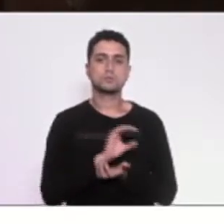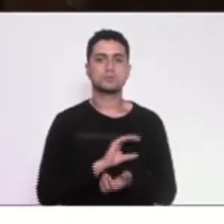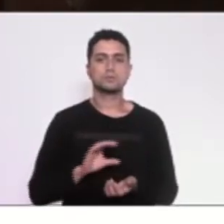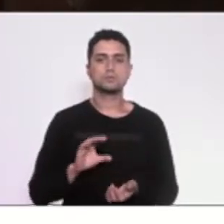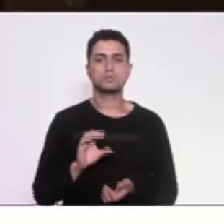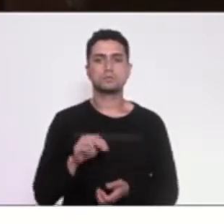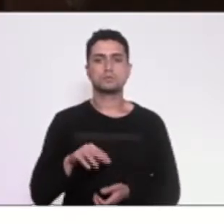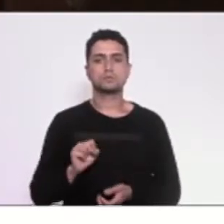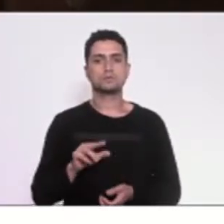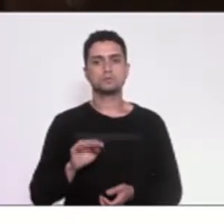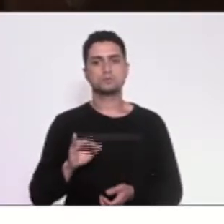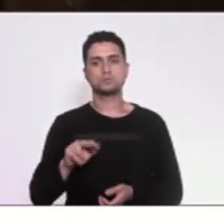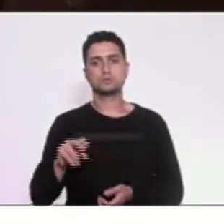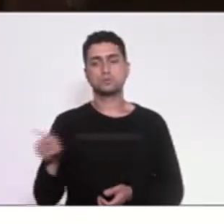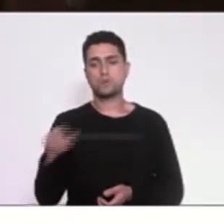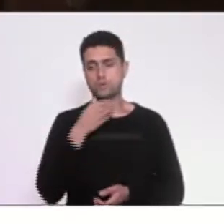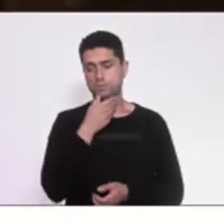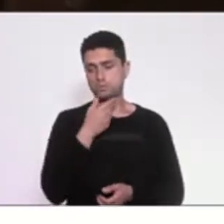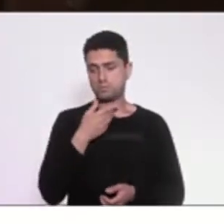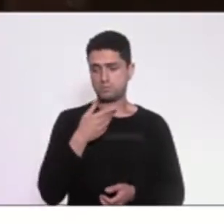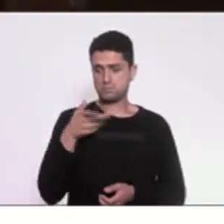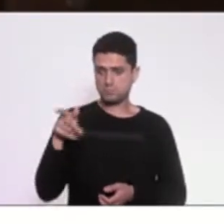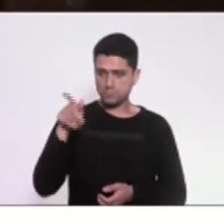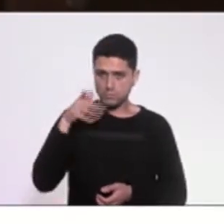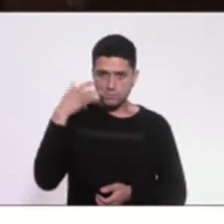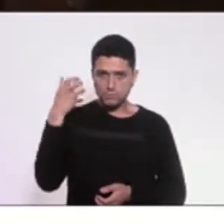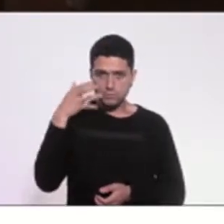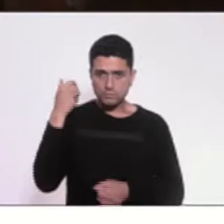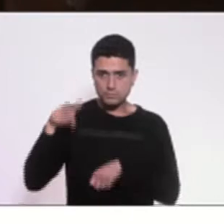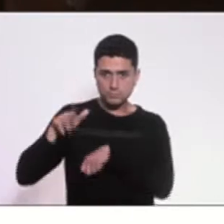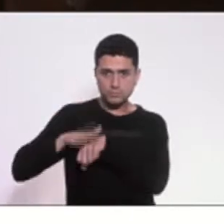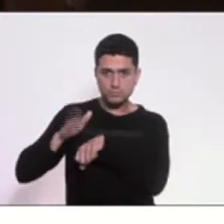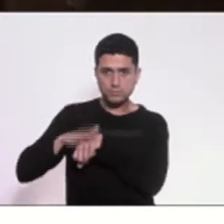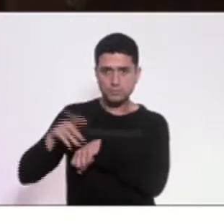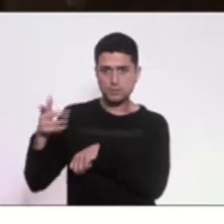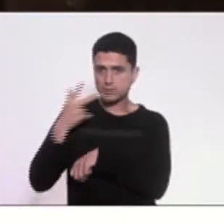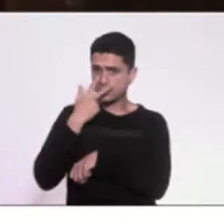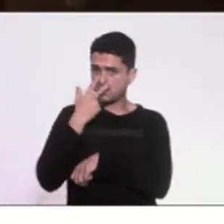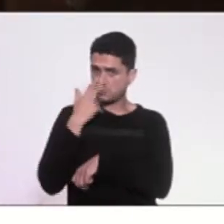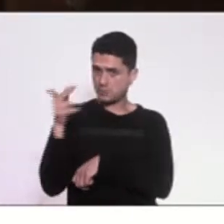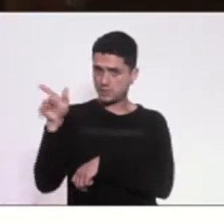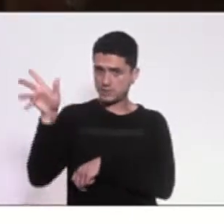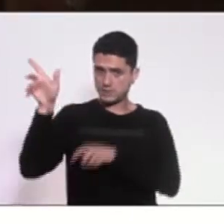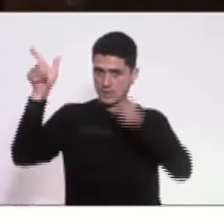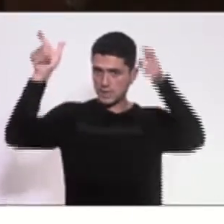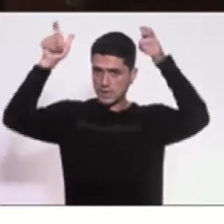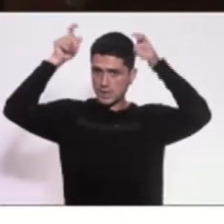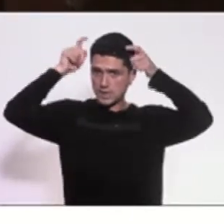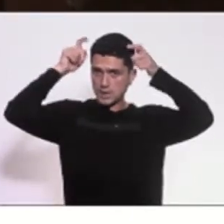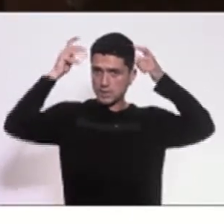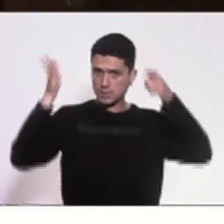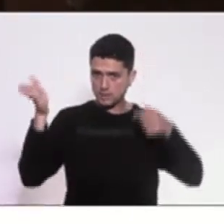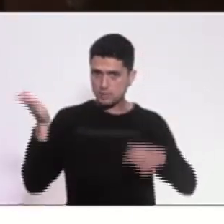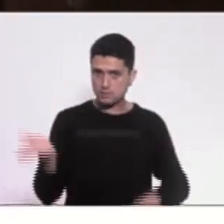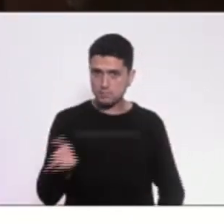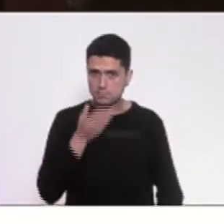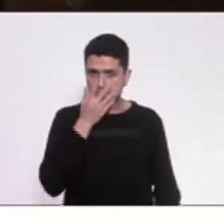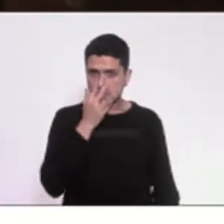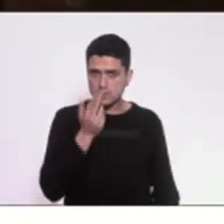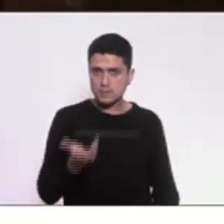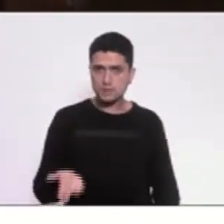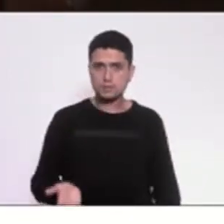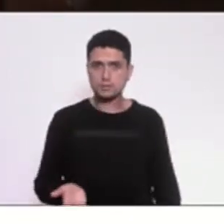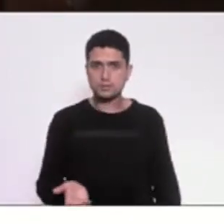por ele constituído. É um imperador, ele é o titular de um poder moderador,